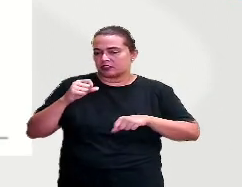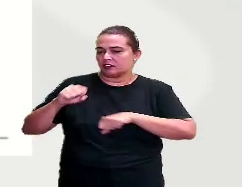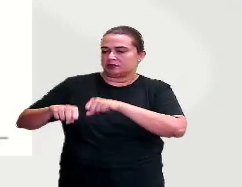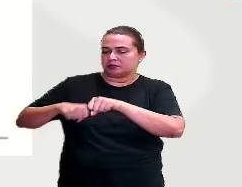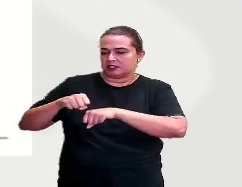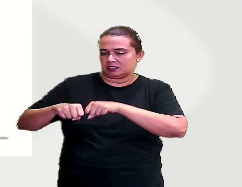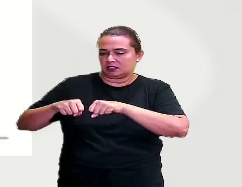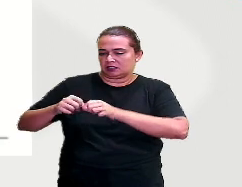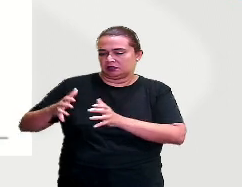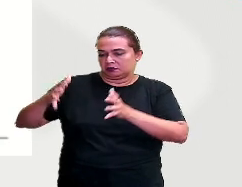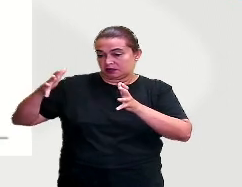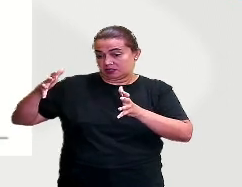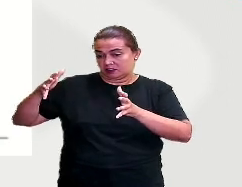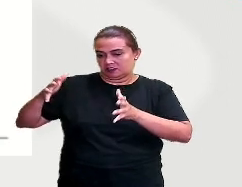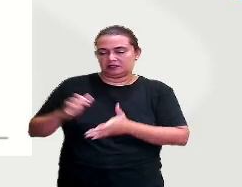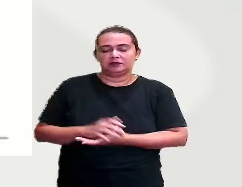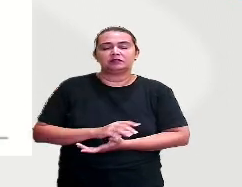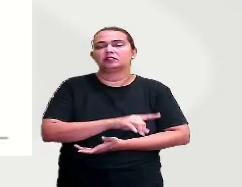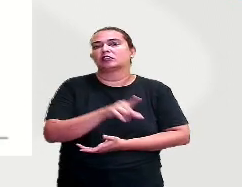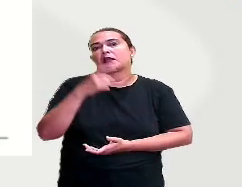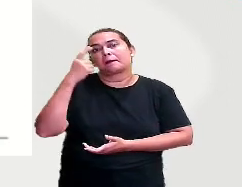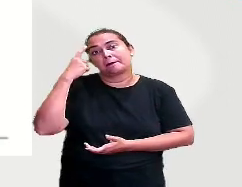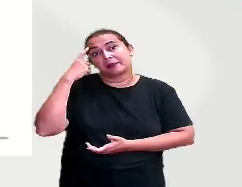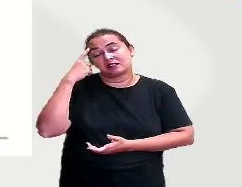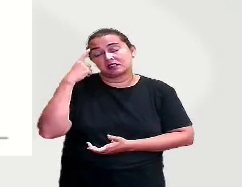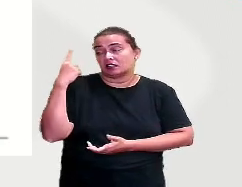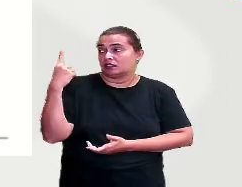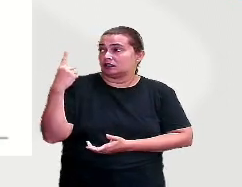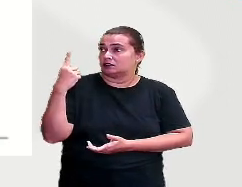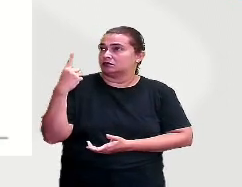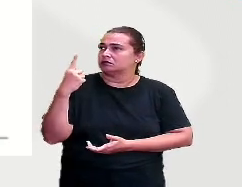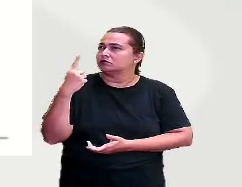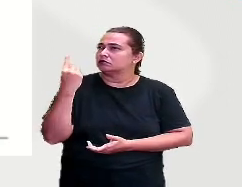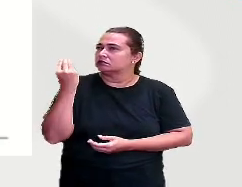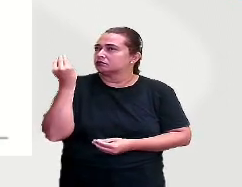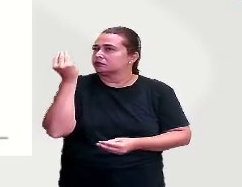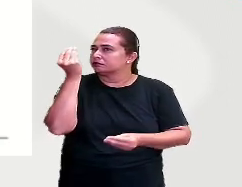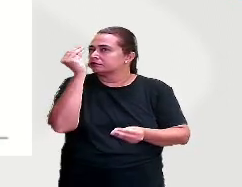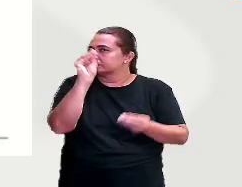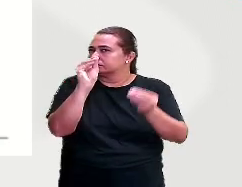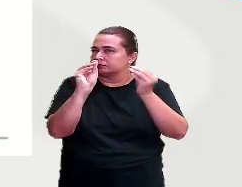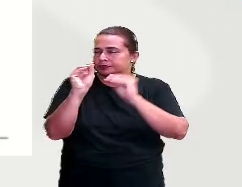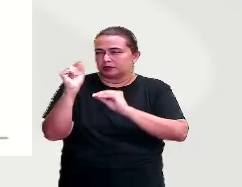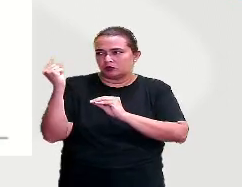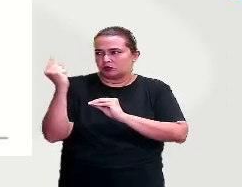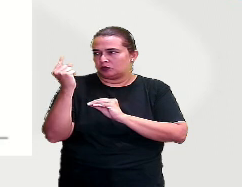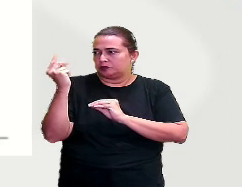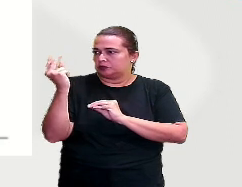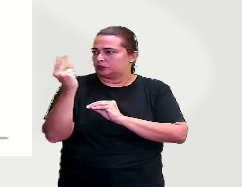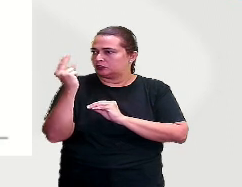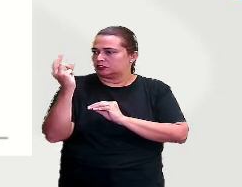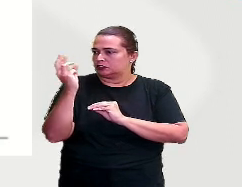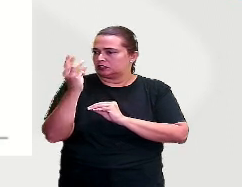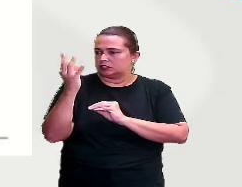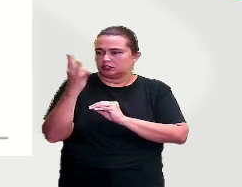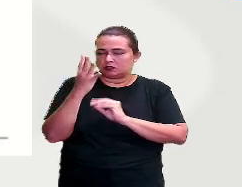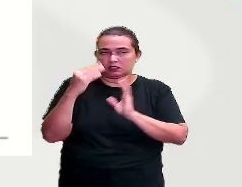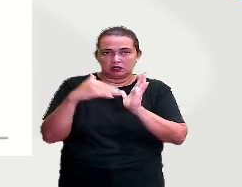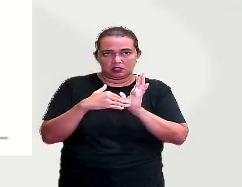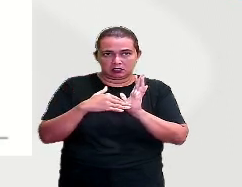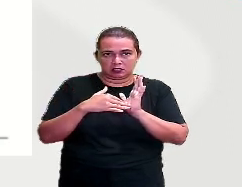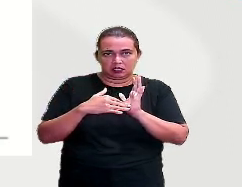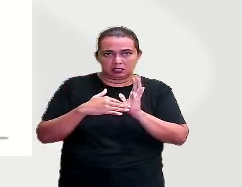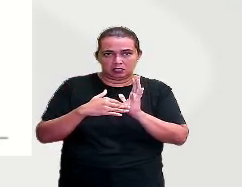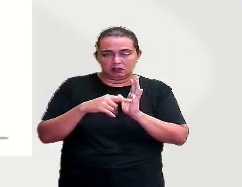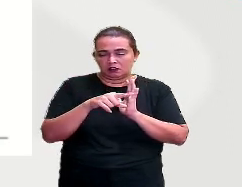pense aí, inumere de 1 até 4, começando pelo objeto, assim, que provavelmente